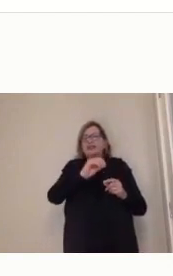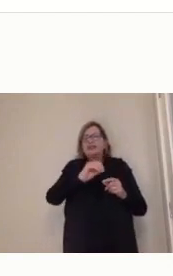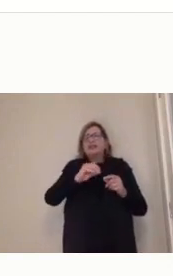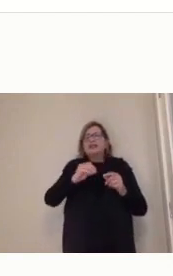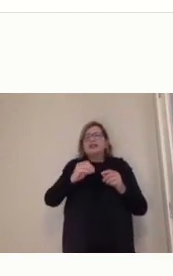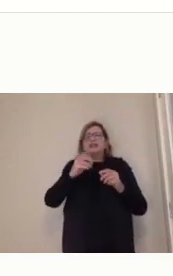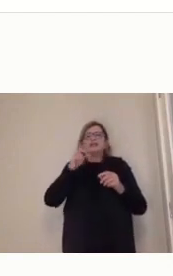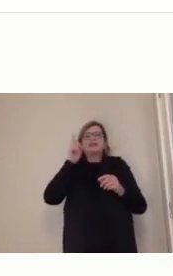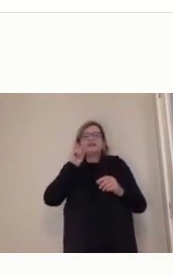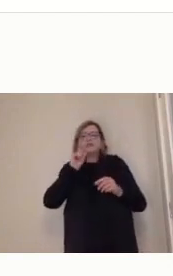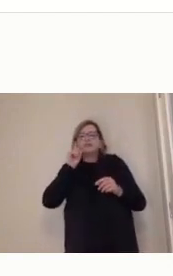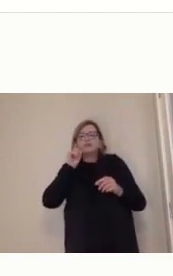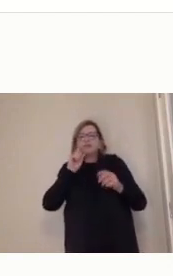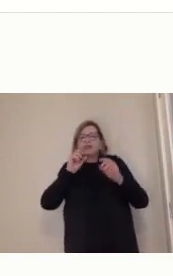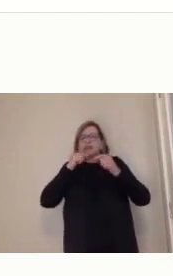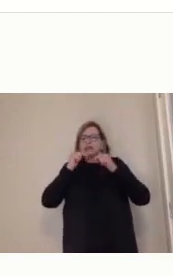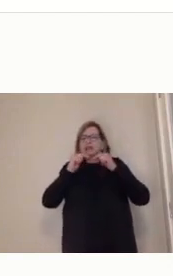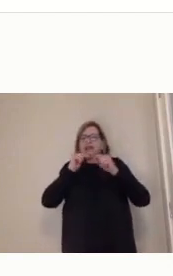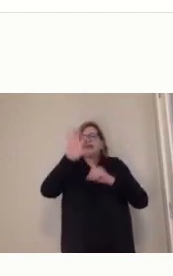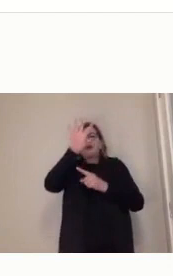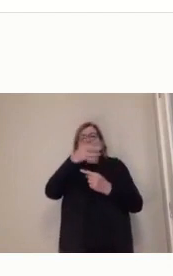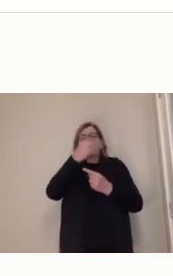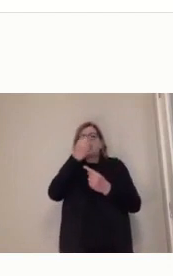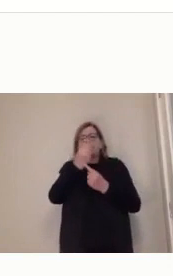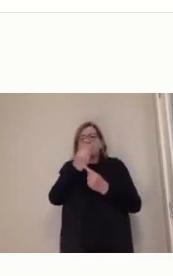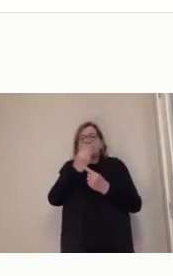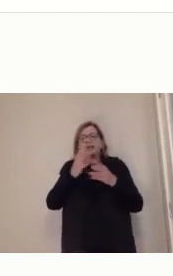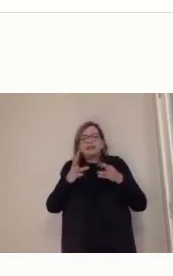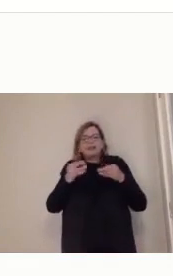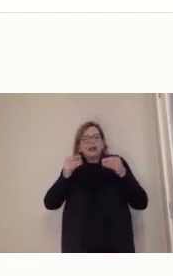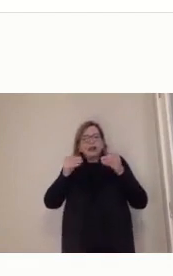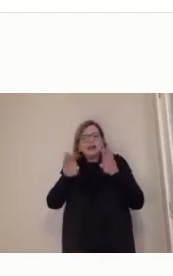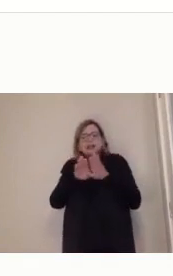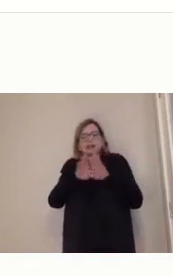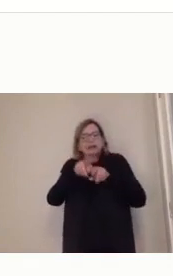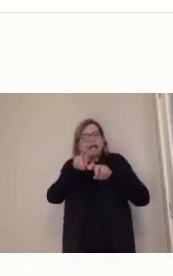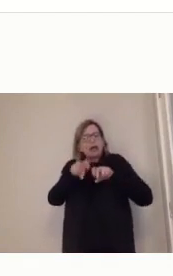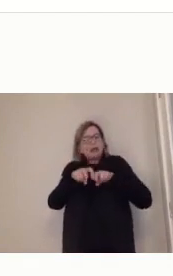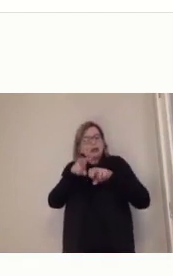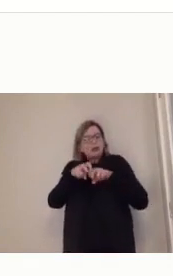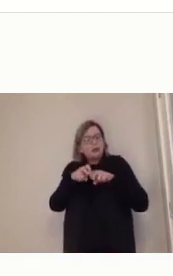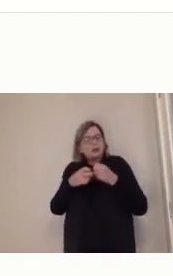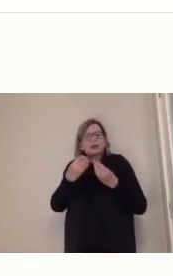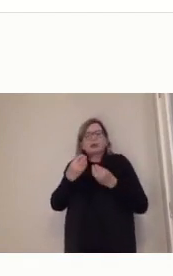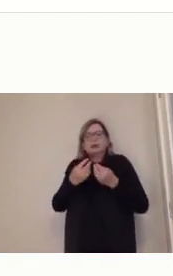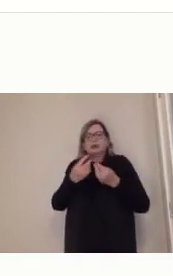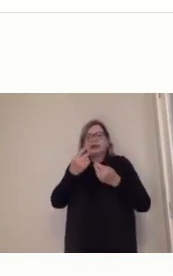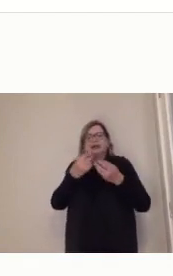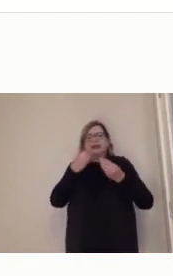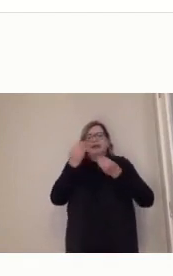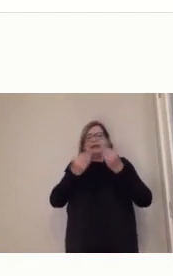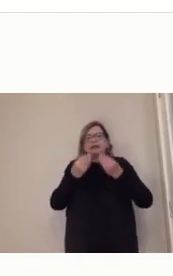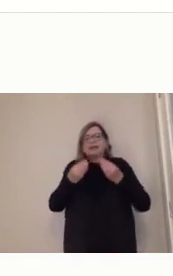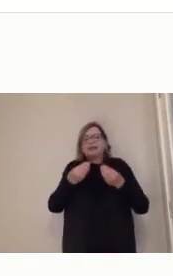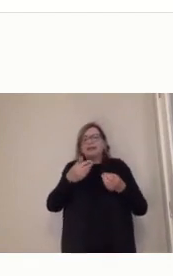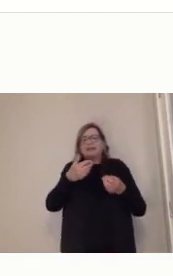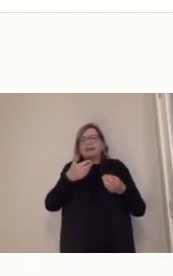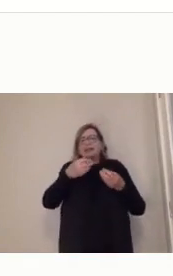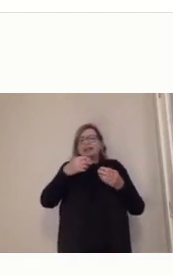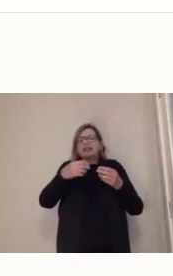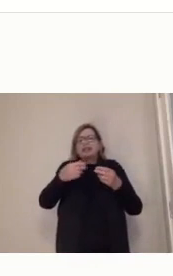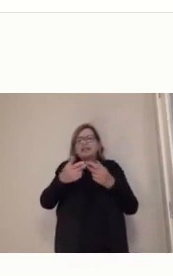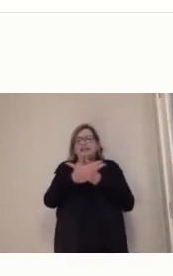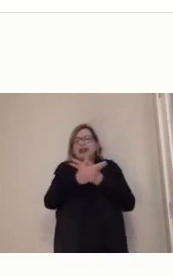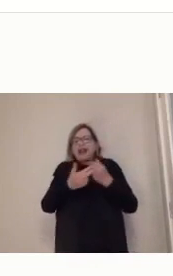instituições norte-americanas. Então, já havia bastante. Mesmo aqui no Brasil, a gente tem cursos de correspondência que